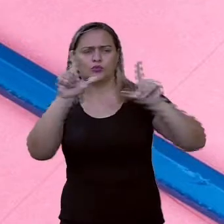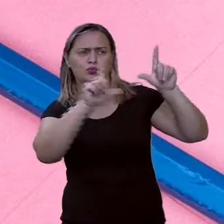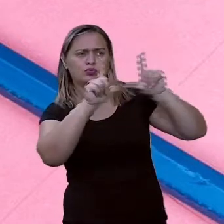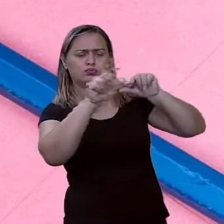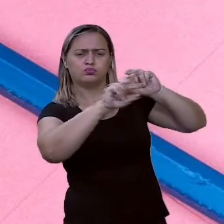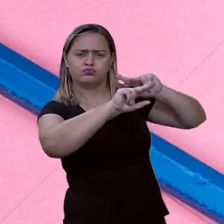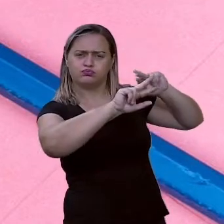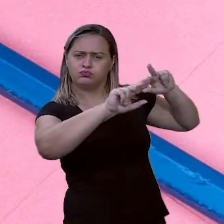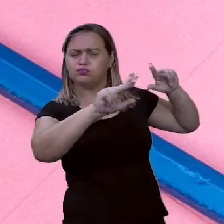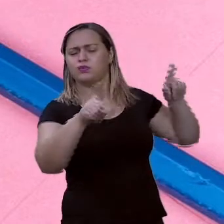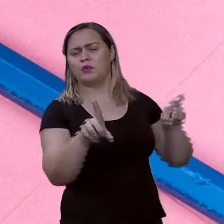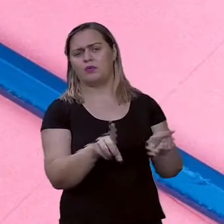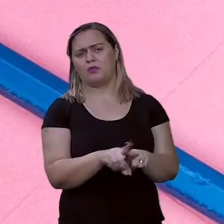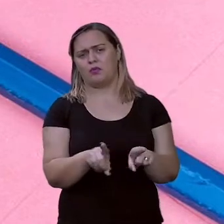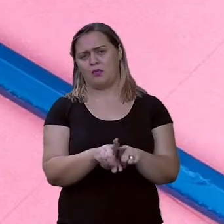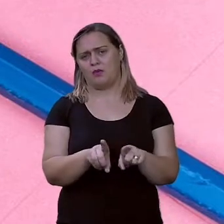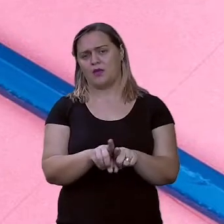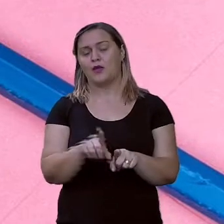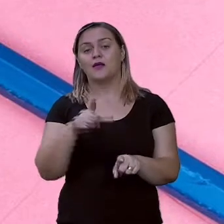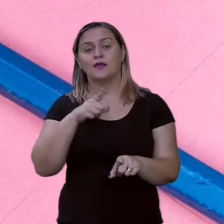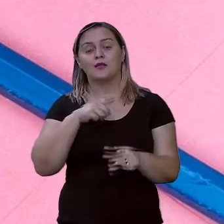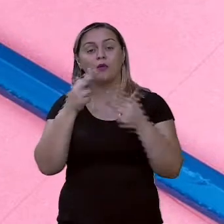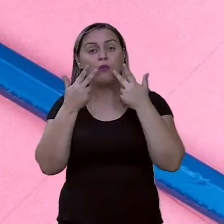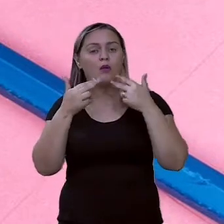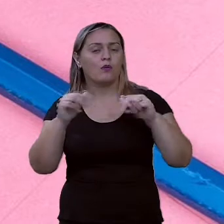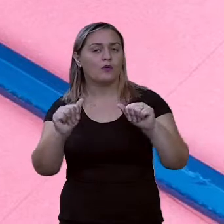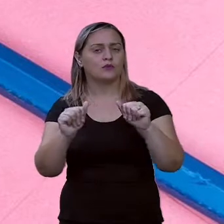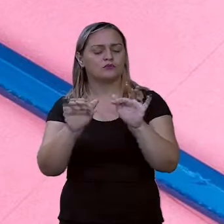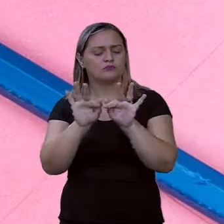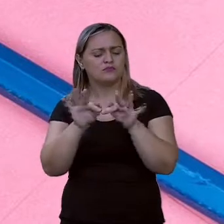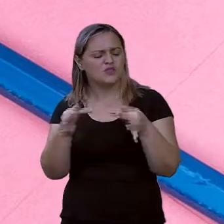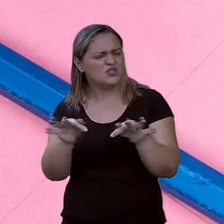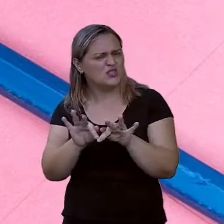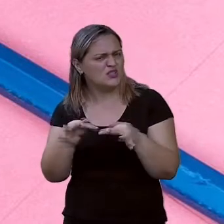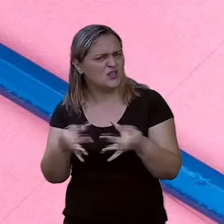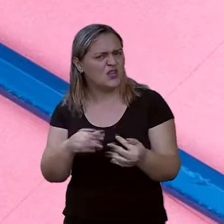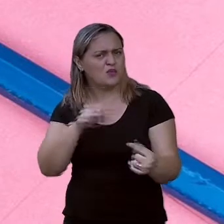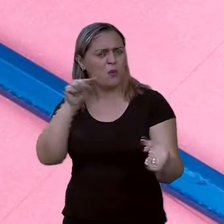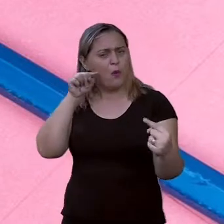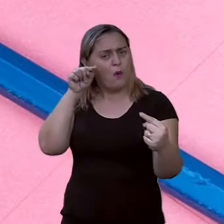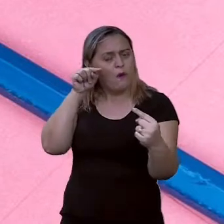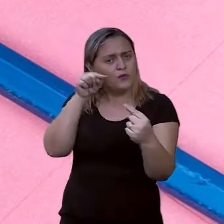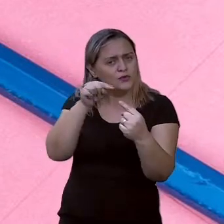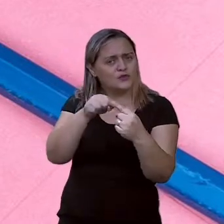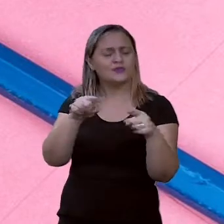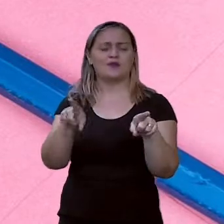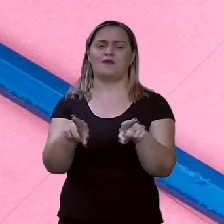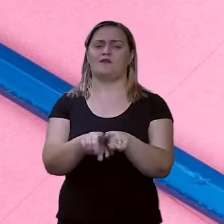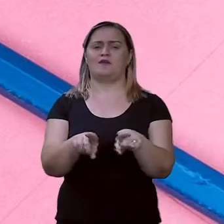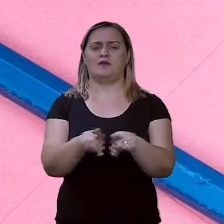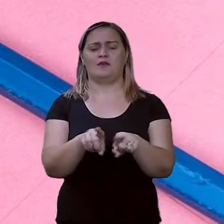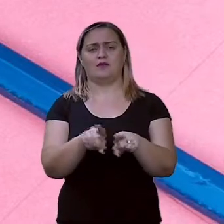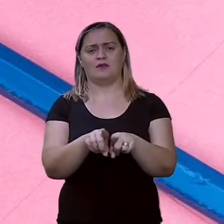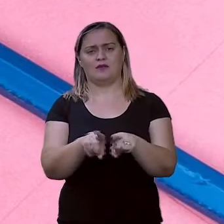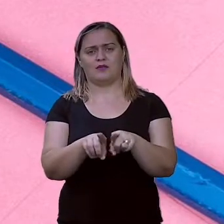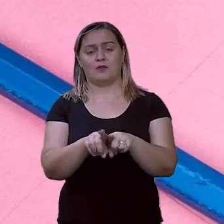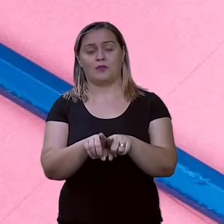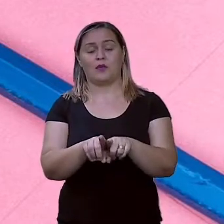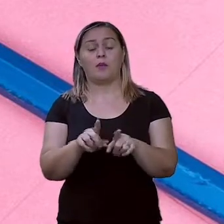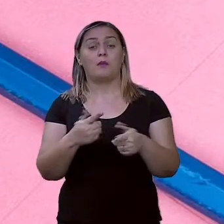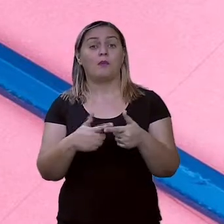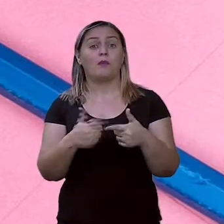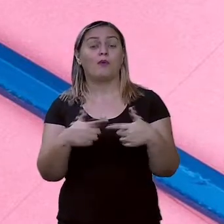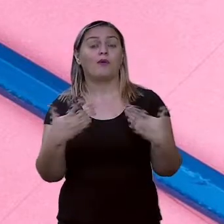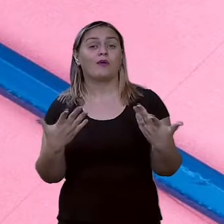Possui uma linguagem simples, objetiva e subjetiva, já que a ideia